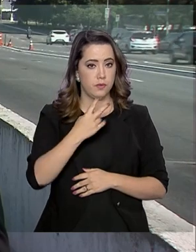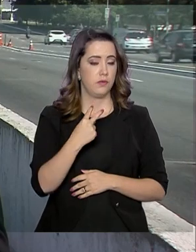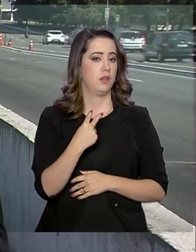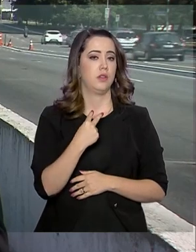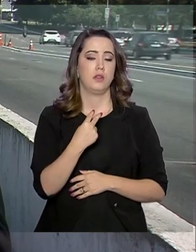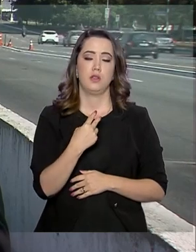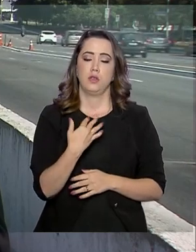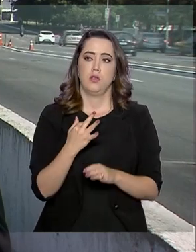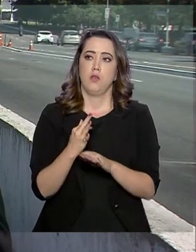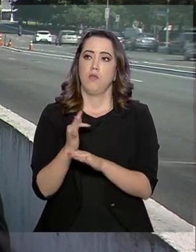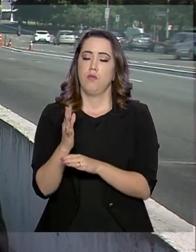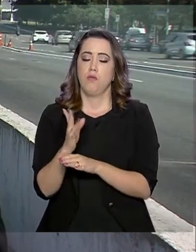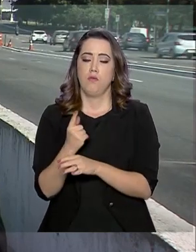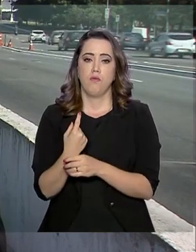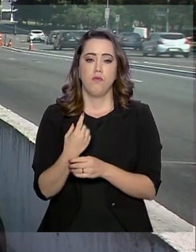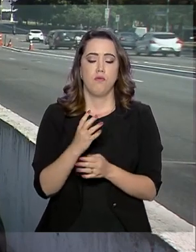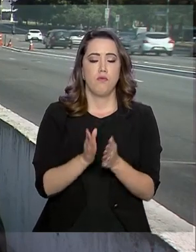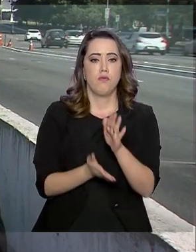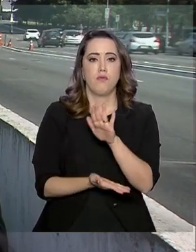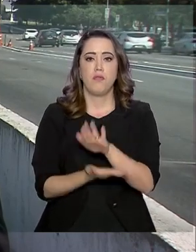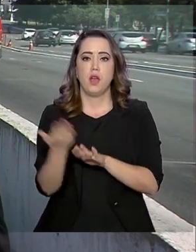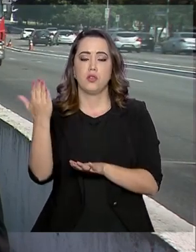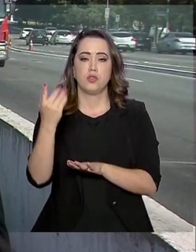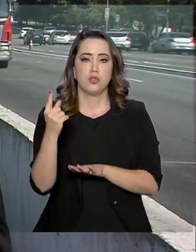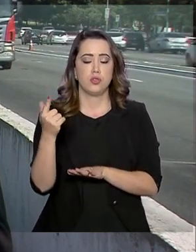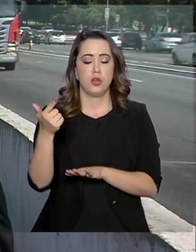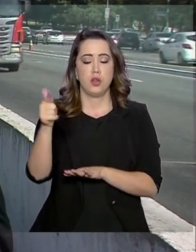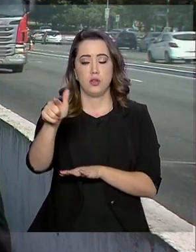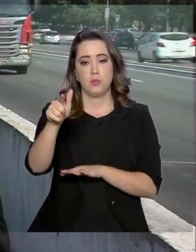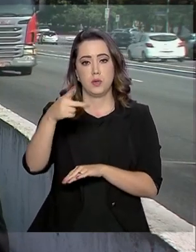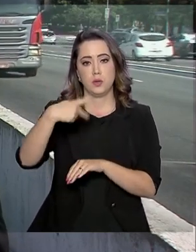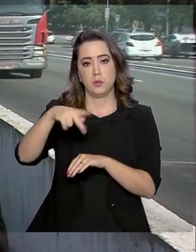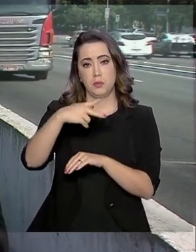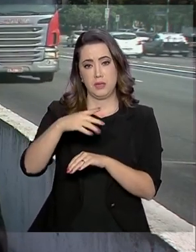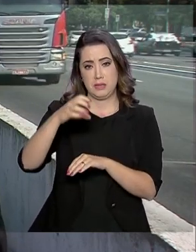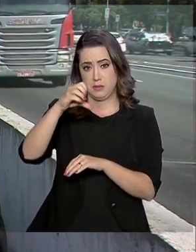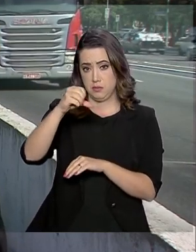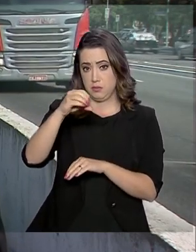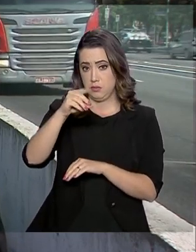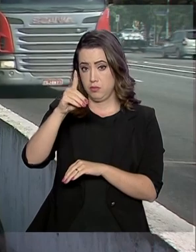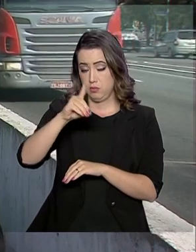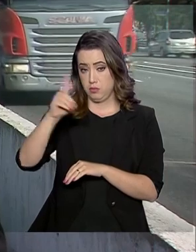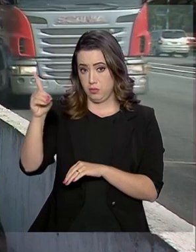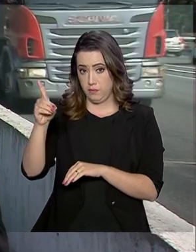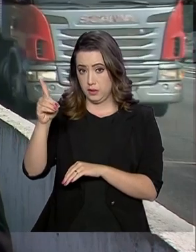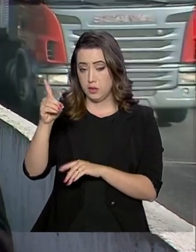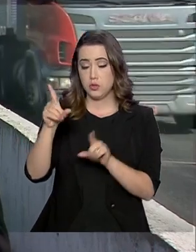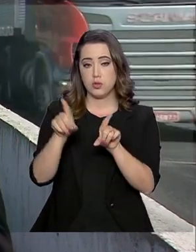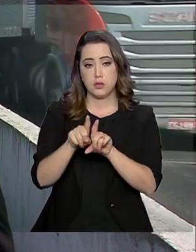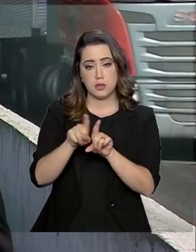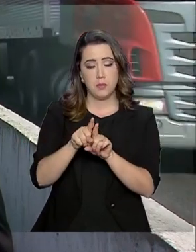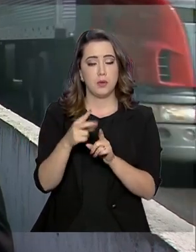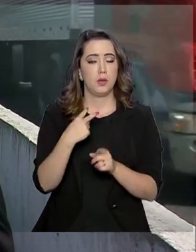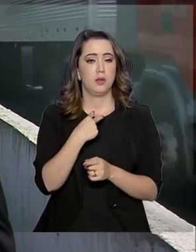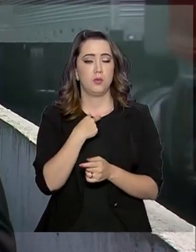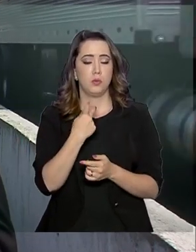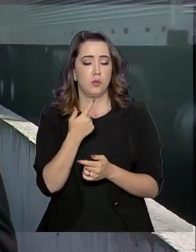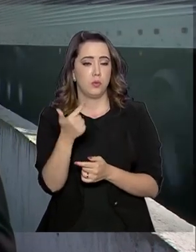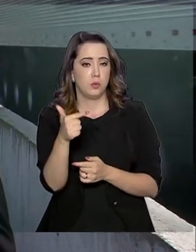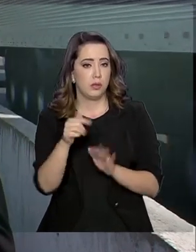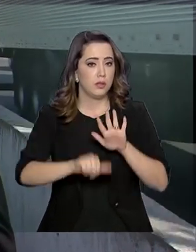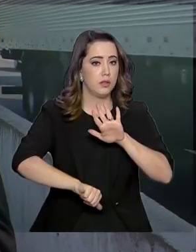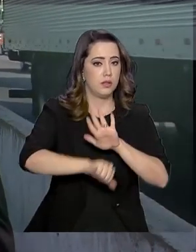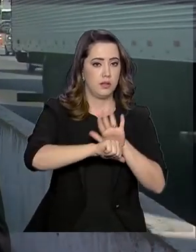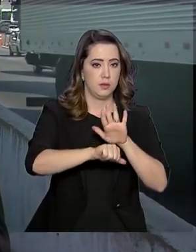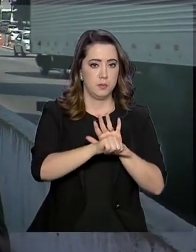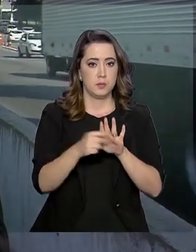ausentaram do país por um período superior a 90 dias por ano, que não possuem antecedentes criminais e que entraram e saíram